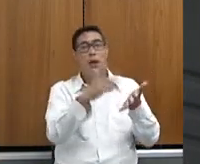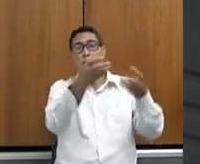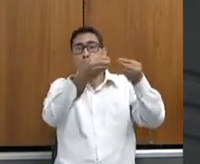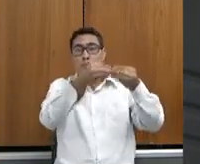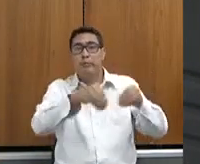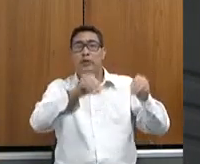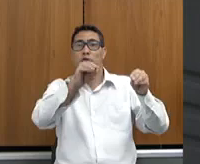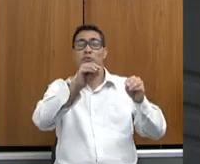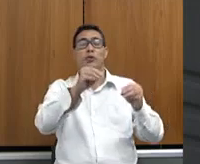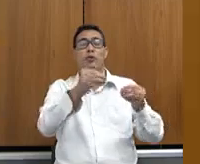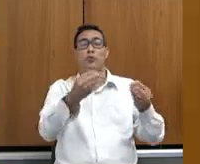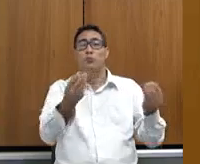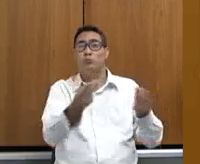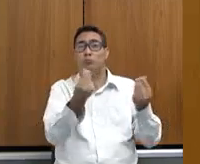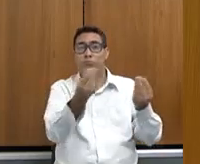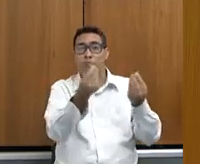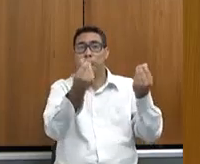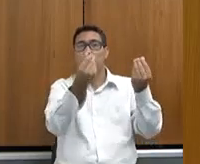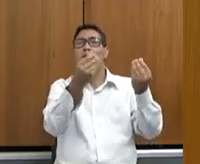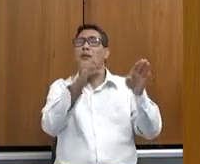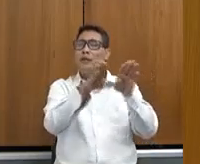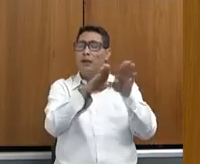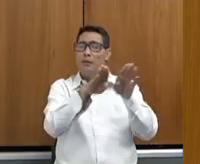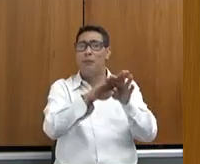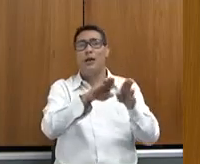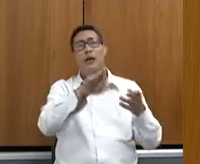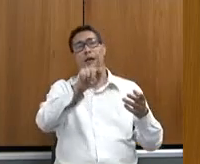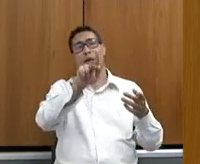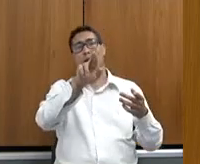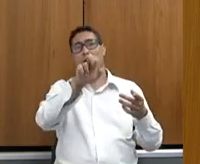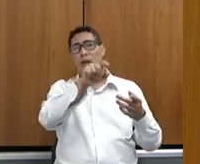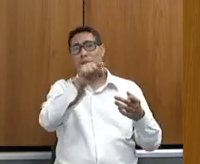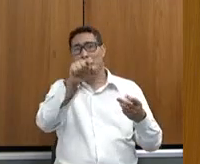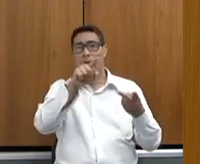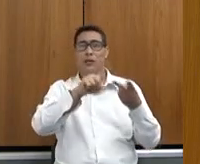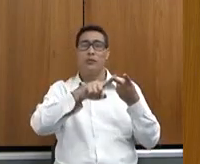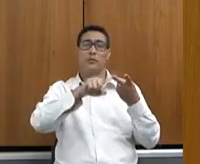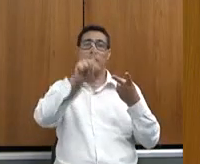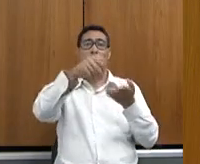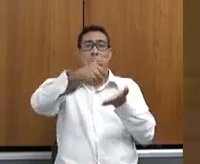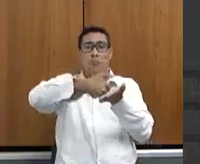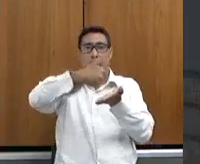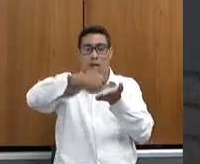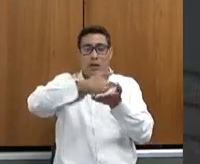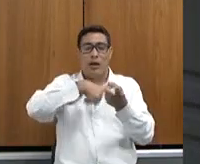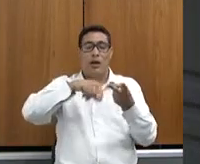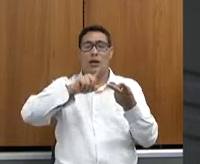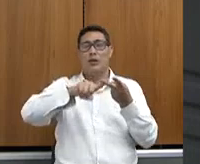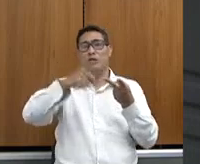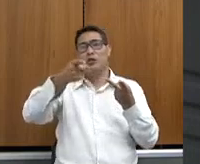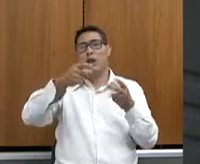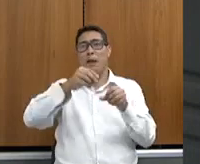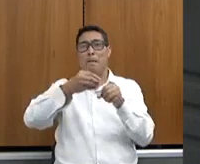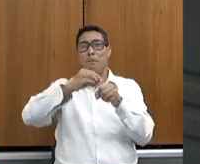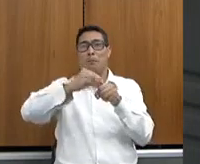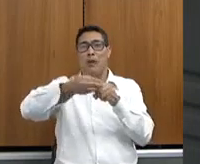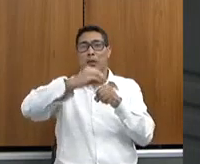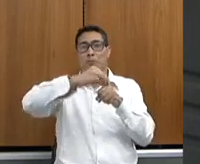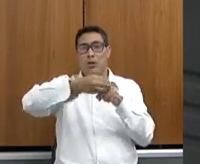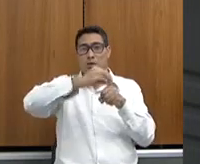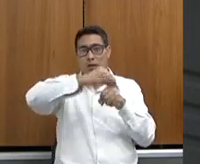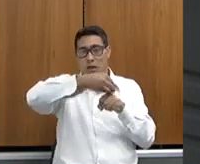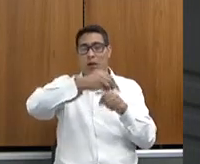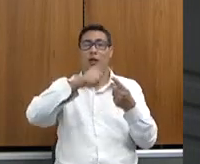nós tivemos outras culturas como grãos, como HF, abacate, mexerica, pocã, hortaliças, em geral,